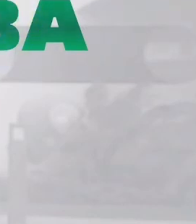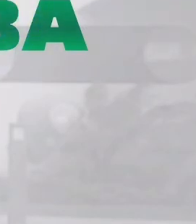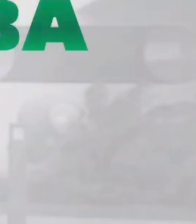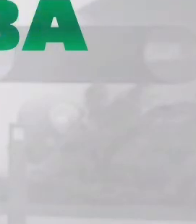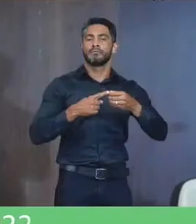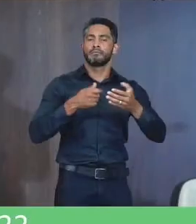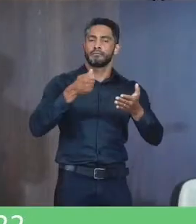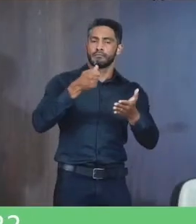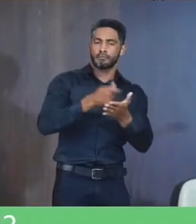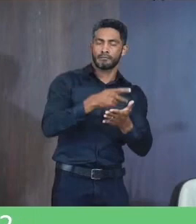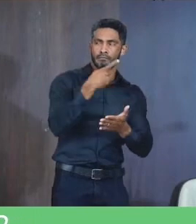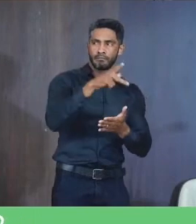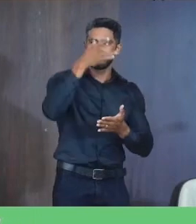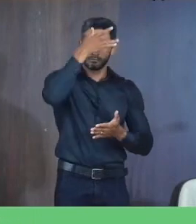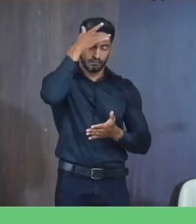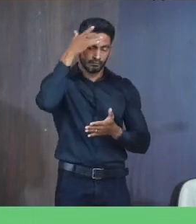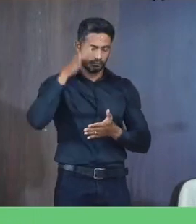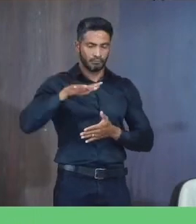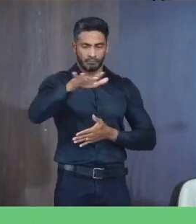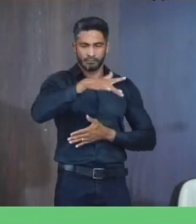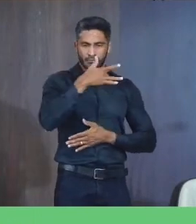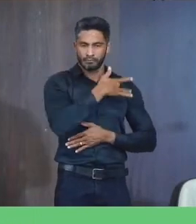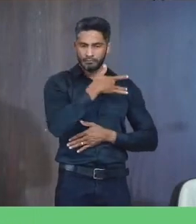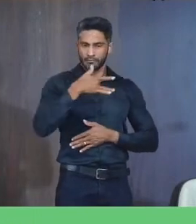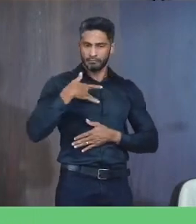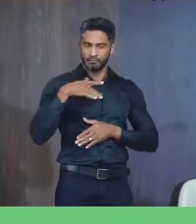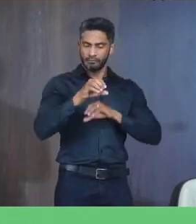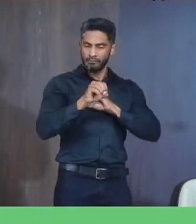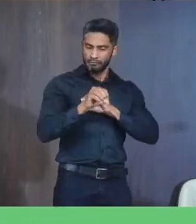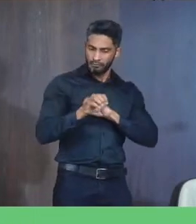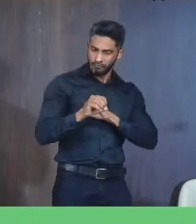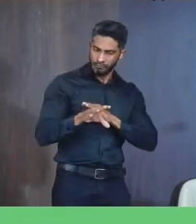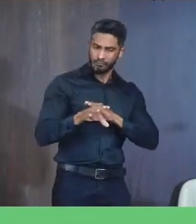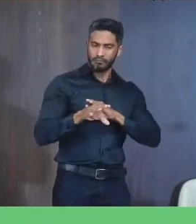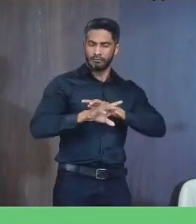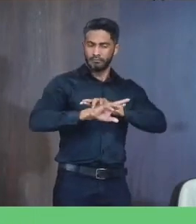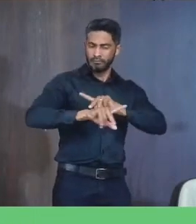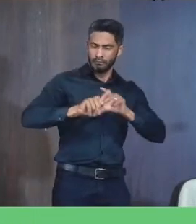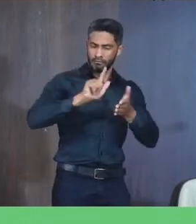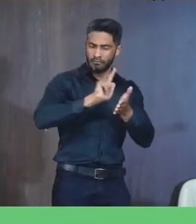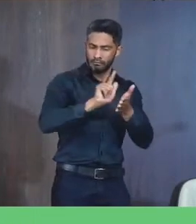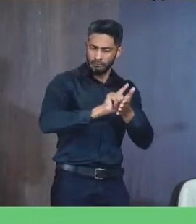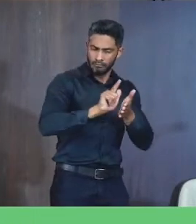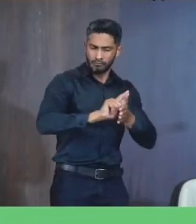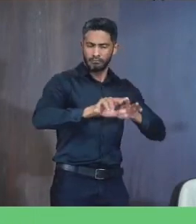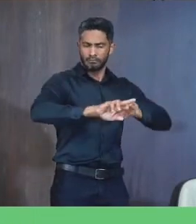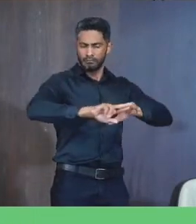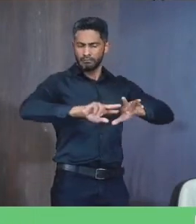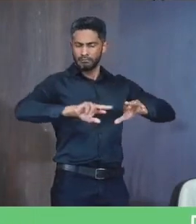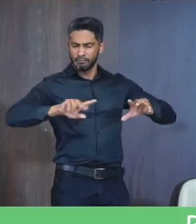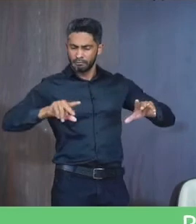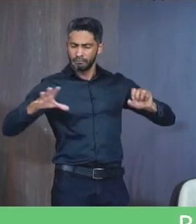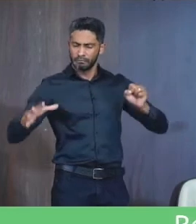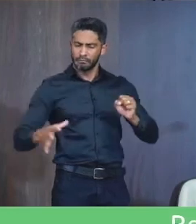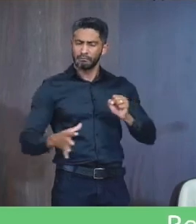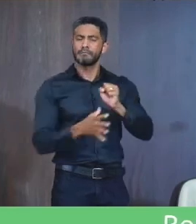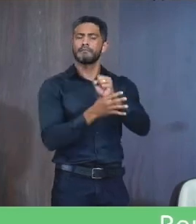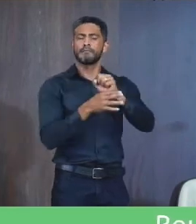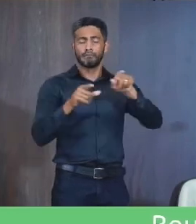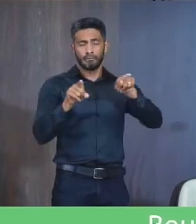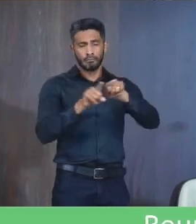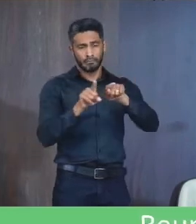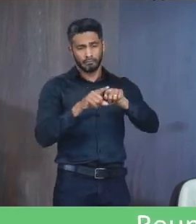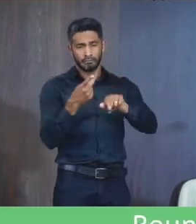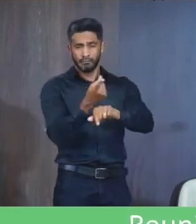Com pagamento De pessoal E de saúde Educação Obras Saneamento E limpeza pública Além de outras Garantindo Ainda